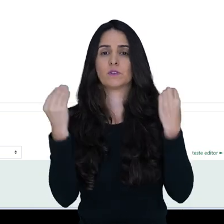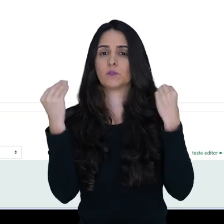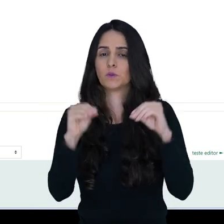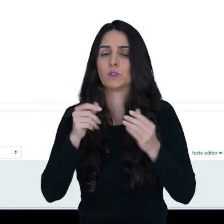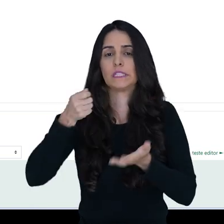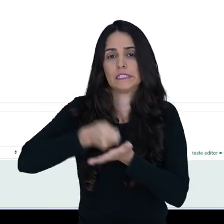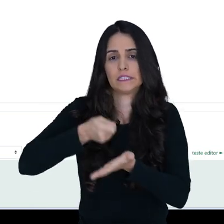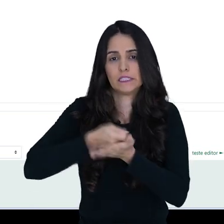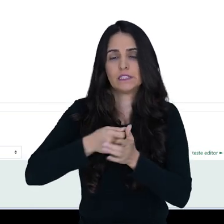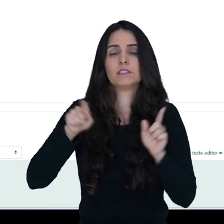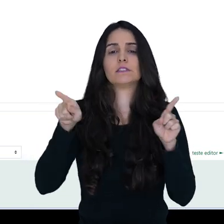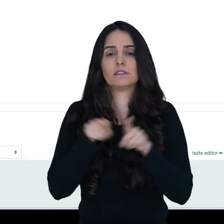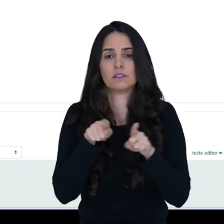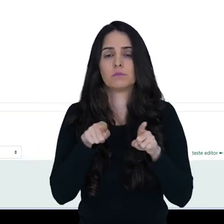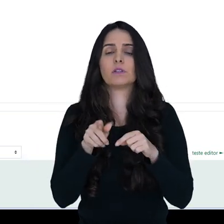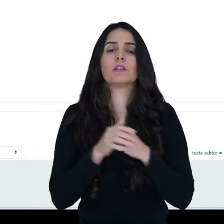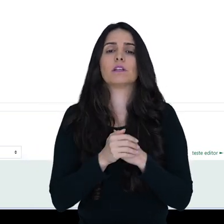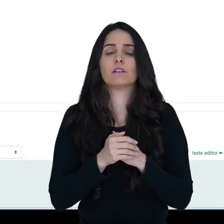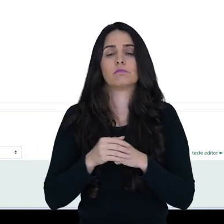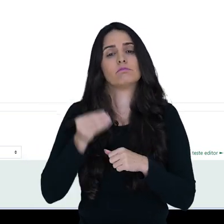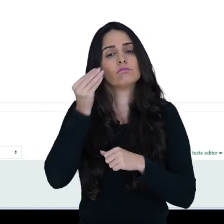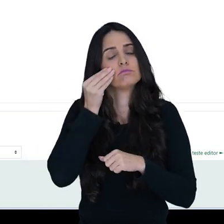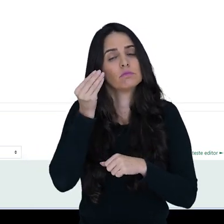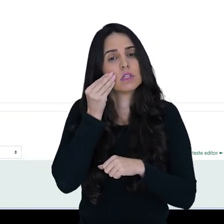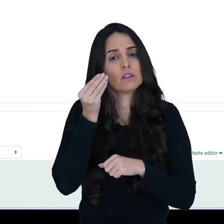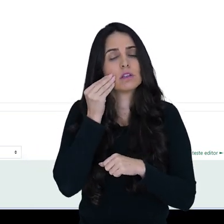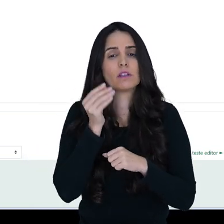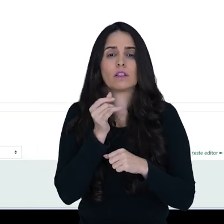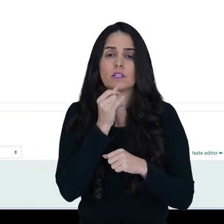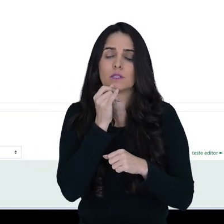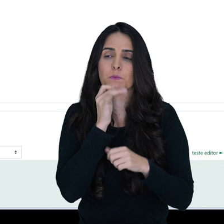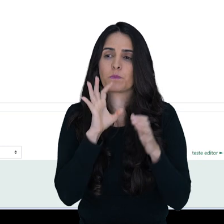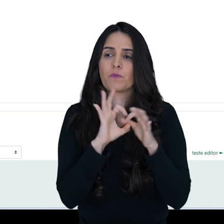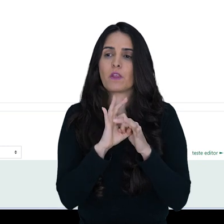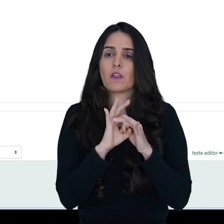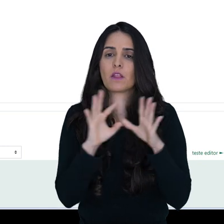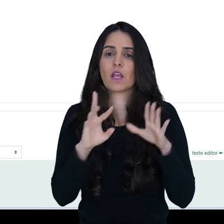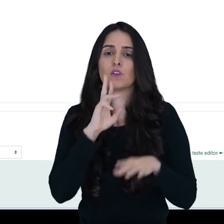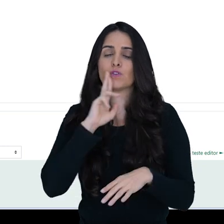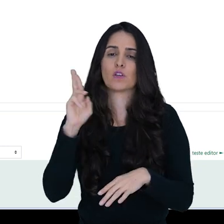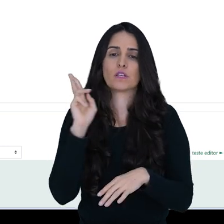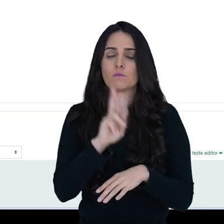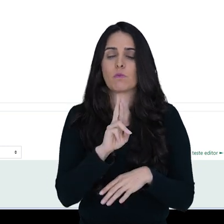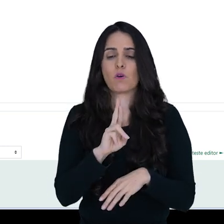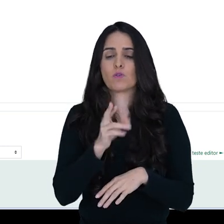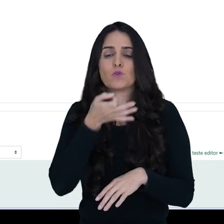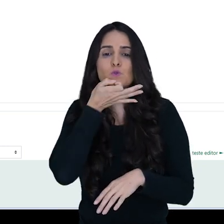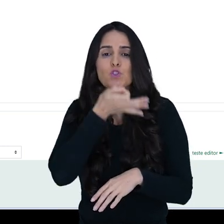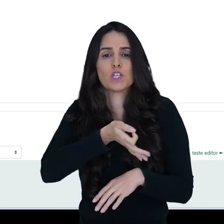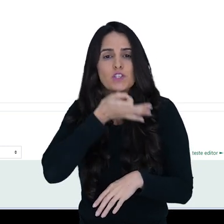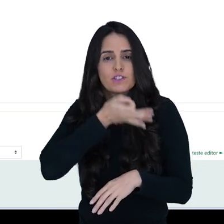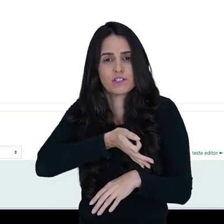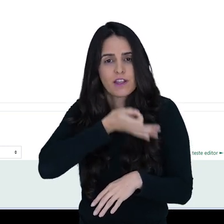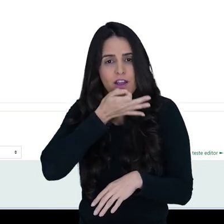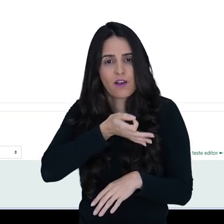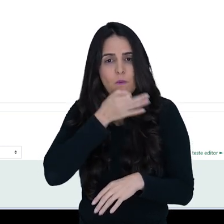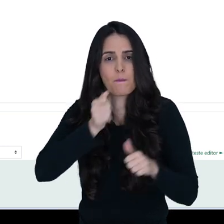colocar como exigida também. E vou aqui simular. Deixe uma